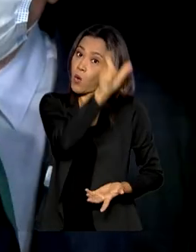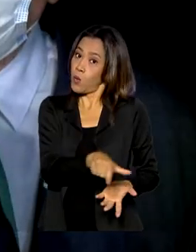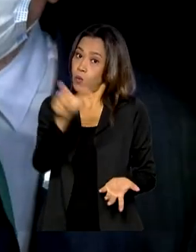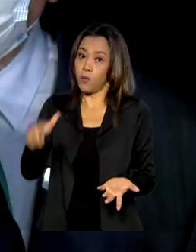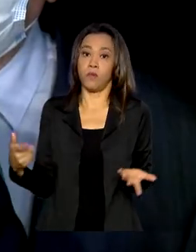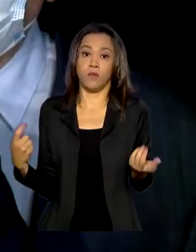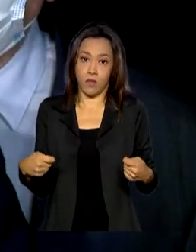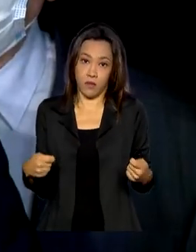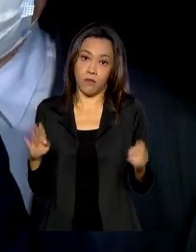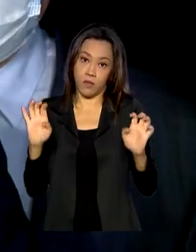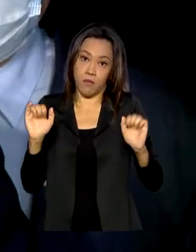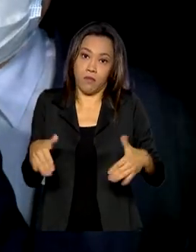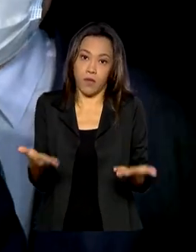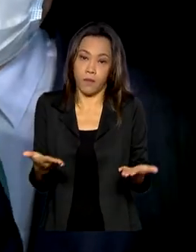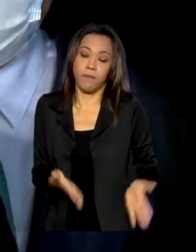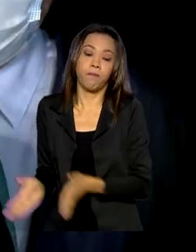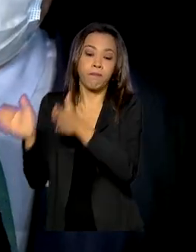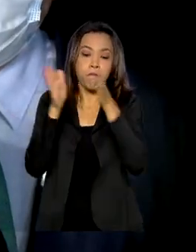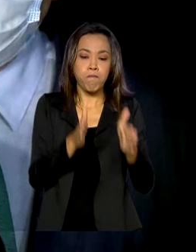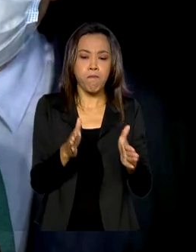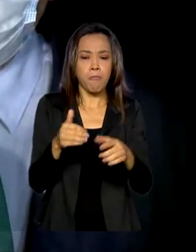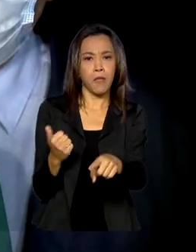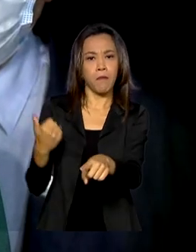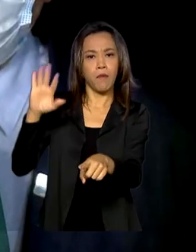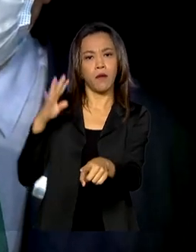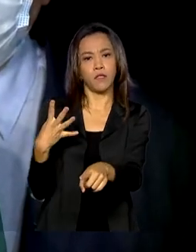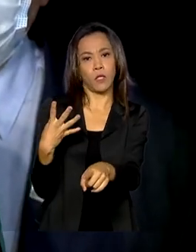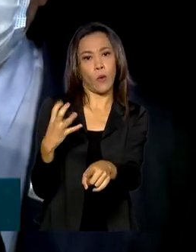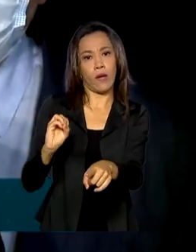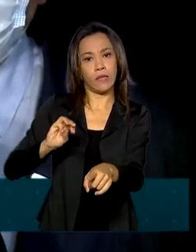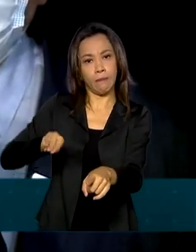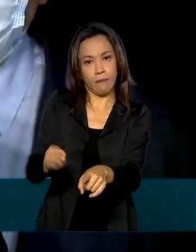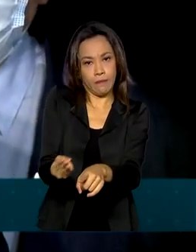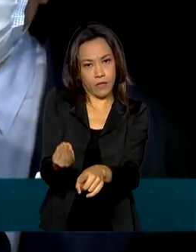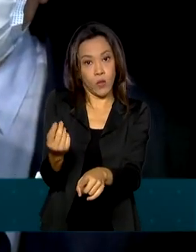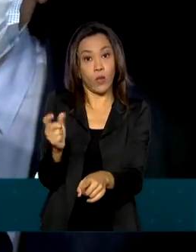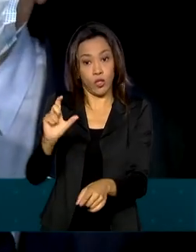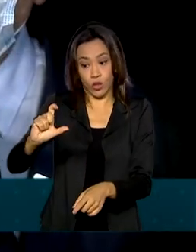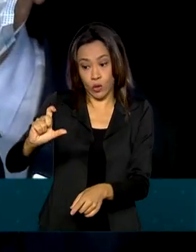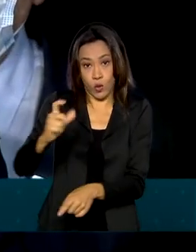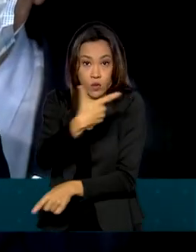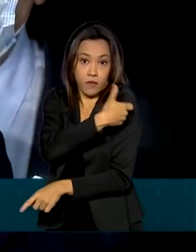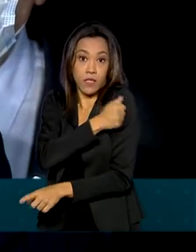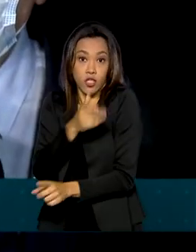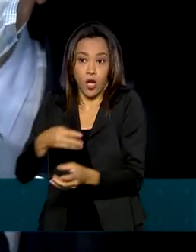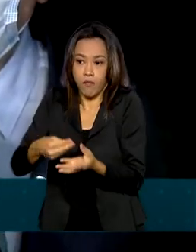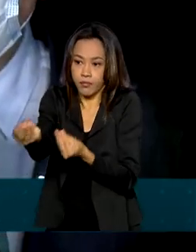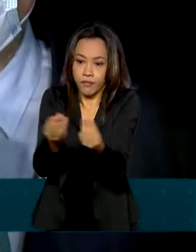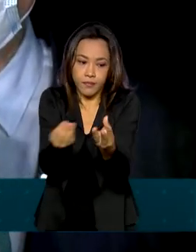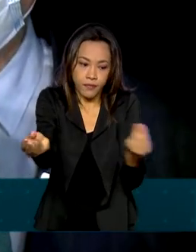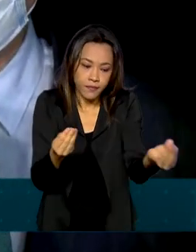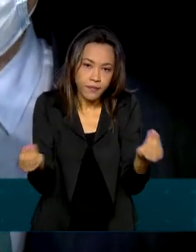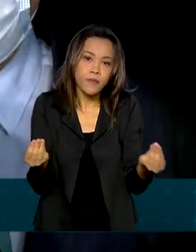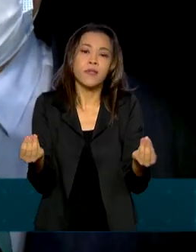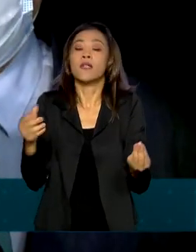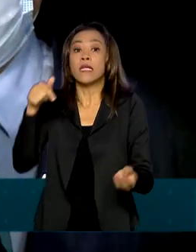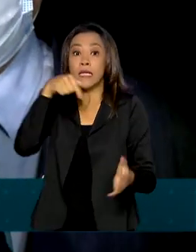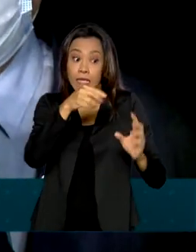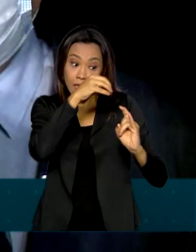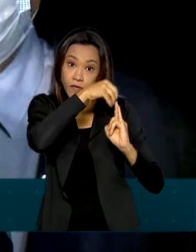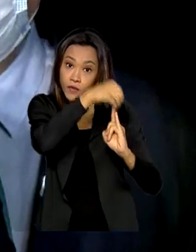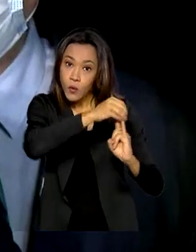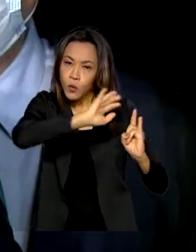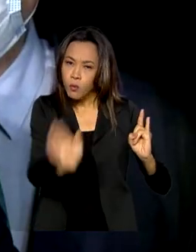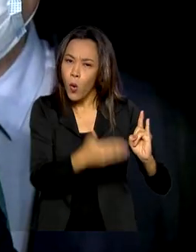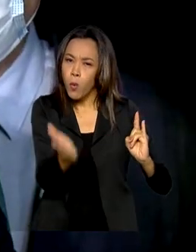Nós já temos mais de 40 milhões de doses distribuídas, e agora a gente começa a produzir também, só na Fiocruz, mais um